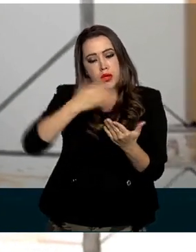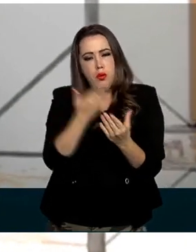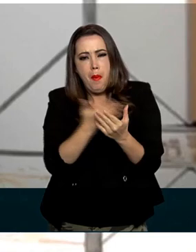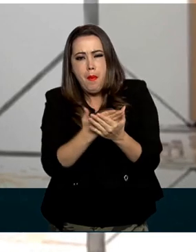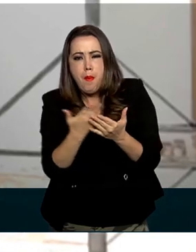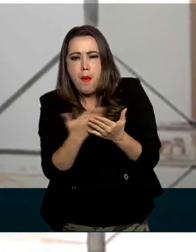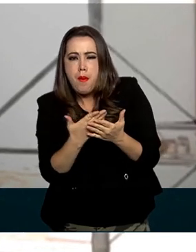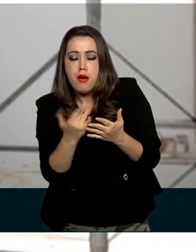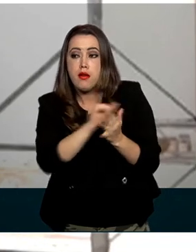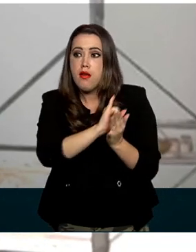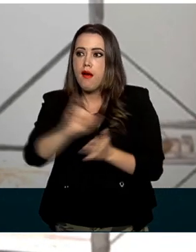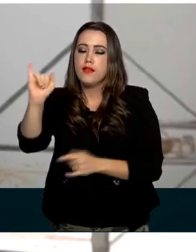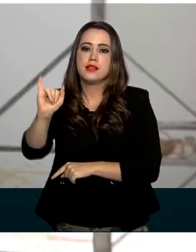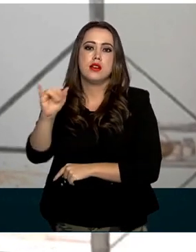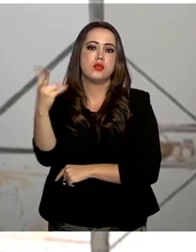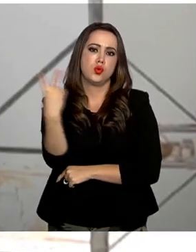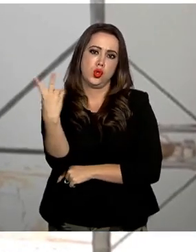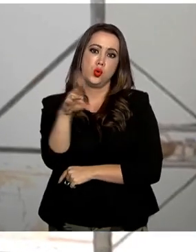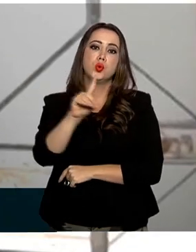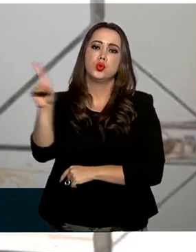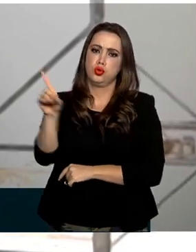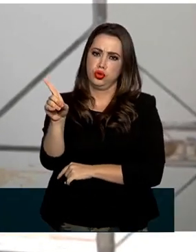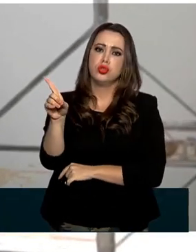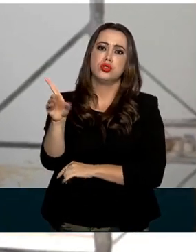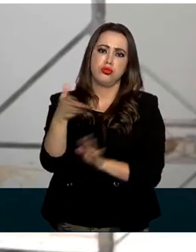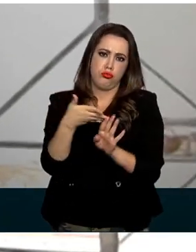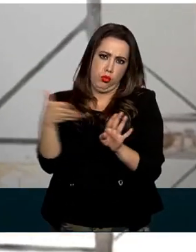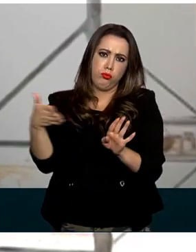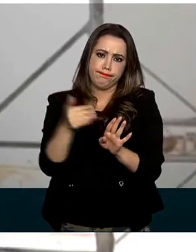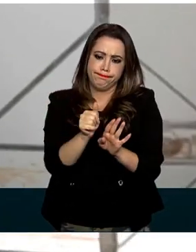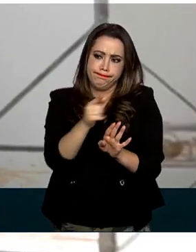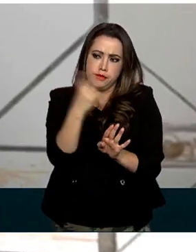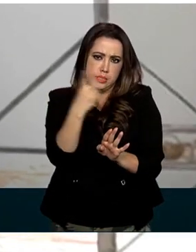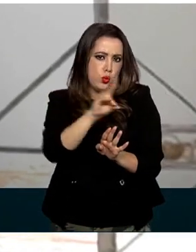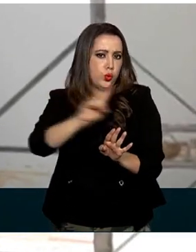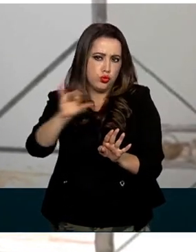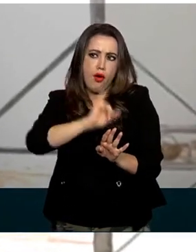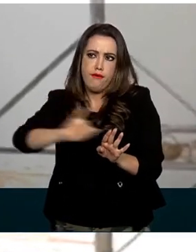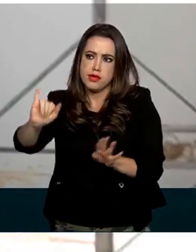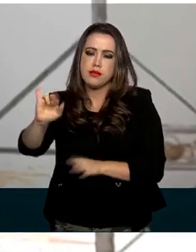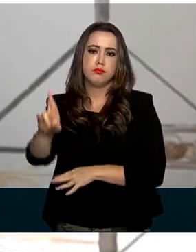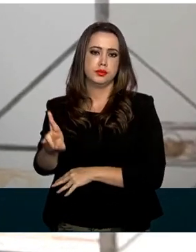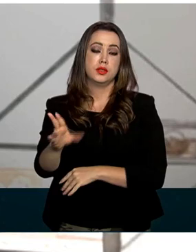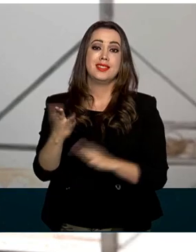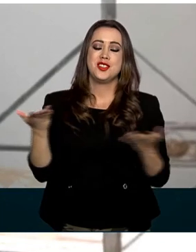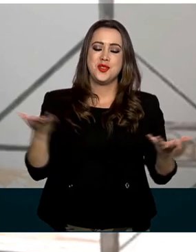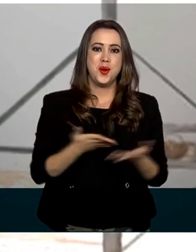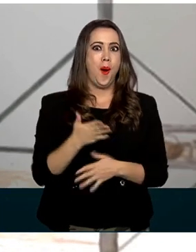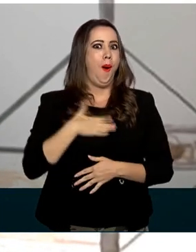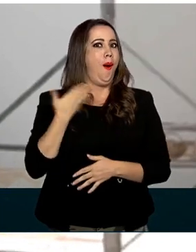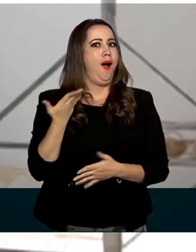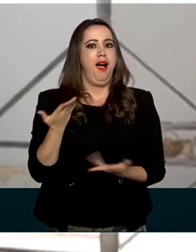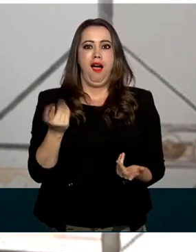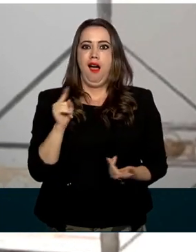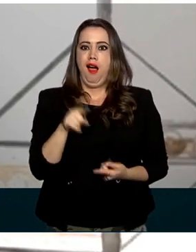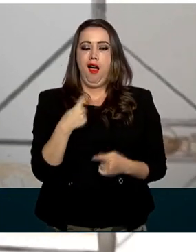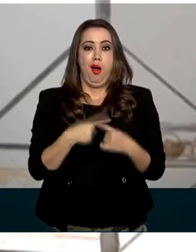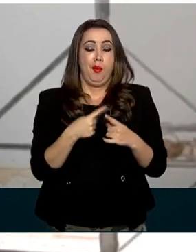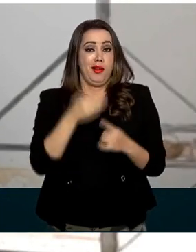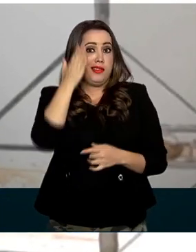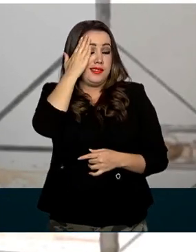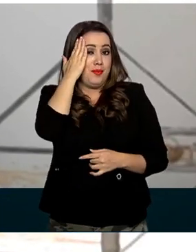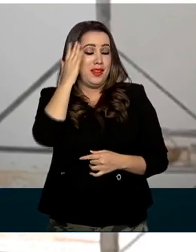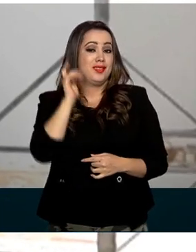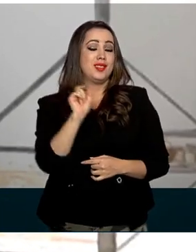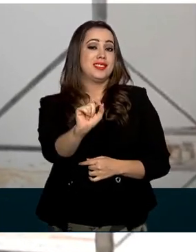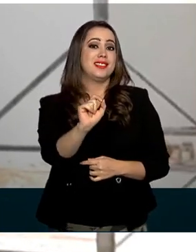declarei no segundo dia já disponível. E aí hoje tive a grata surpresa de saber que